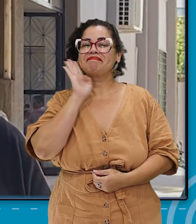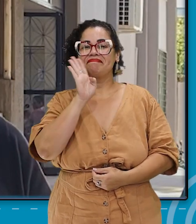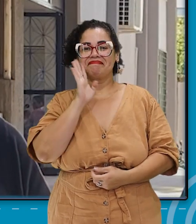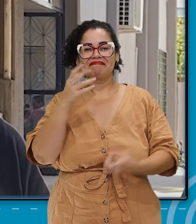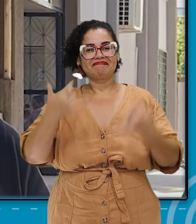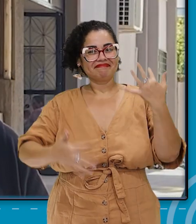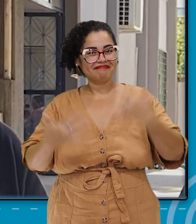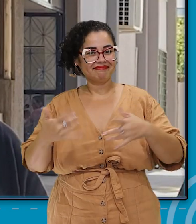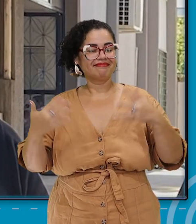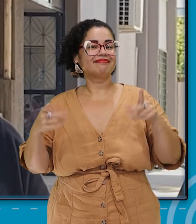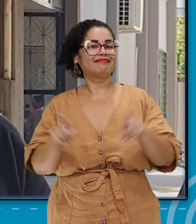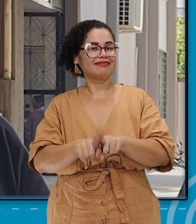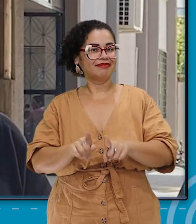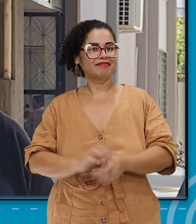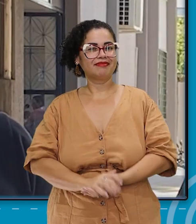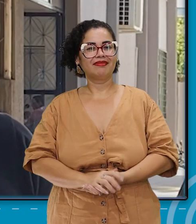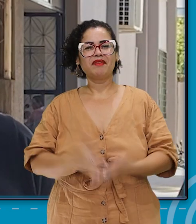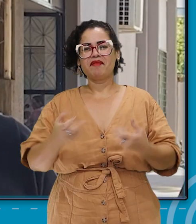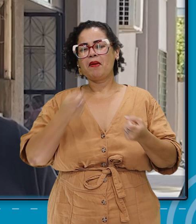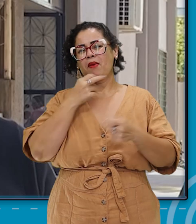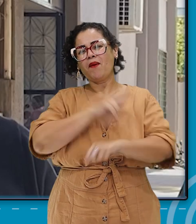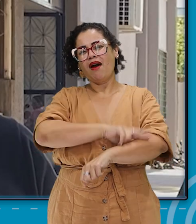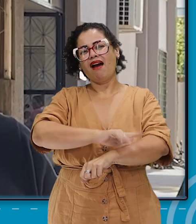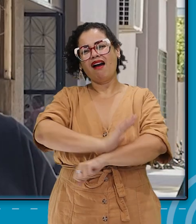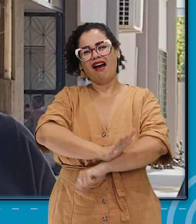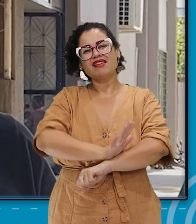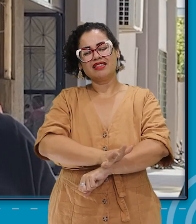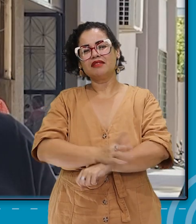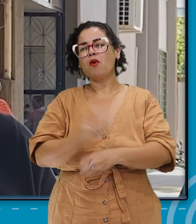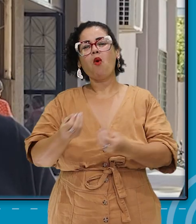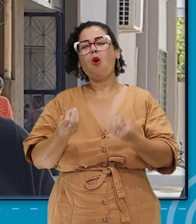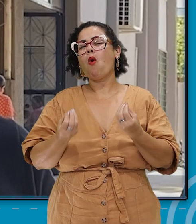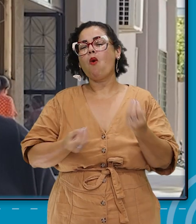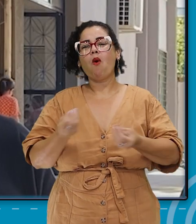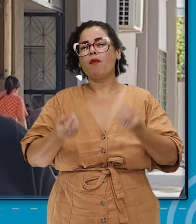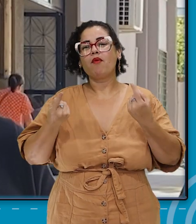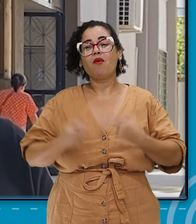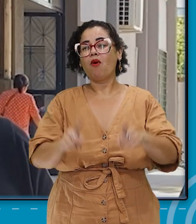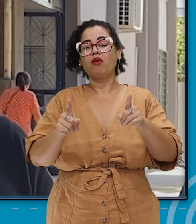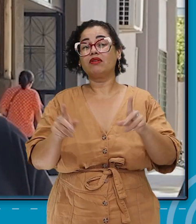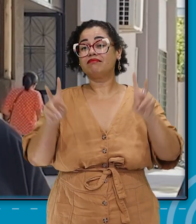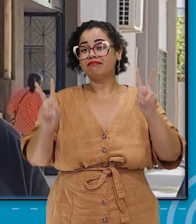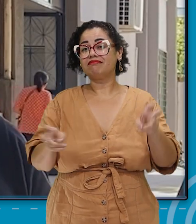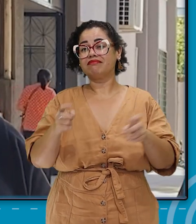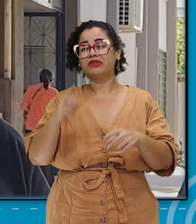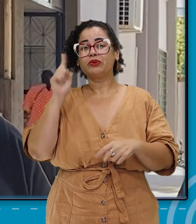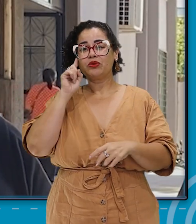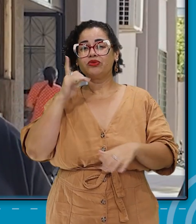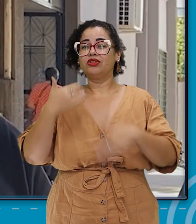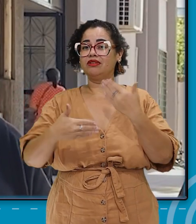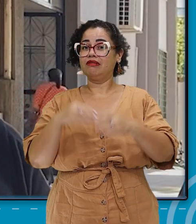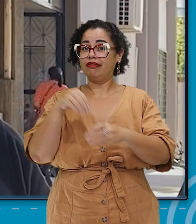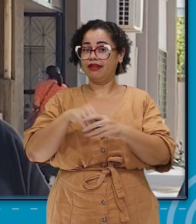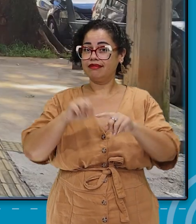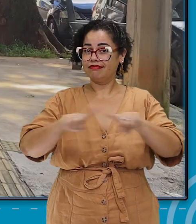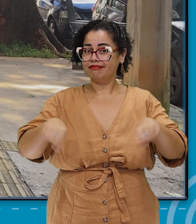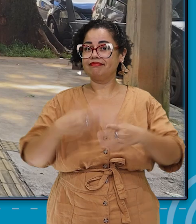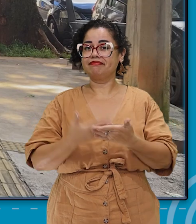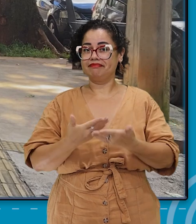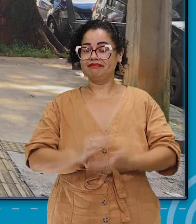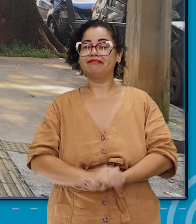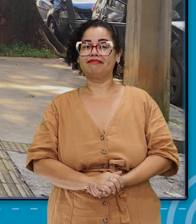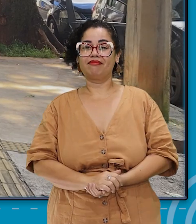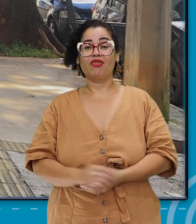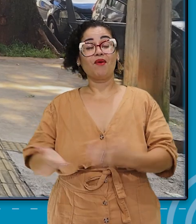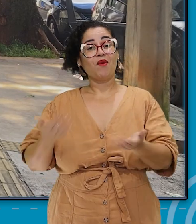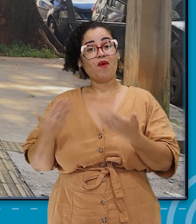bacana para a gente falar também. Vamos falar um pouquinho de racismo e como a gente pode combater essa questão dia após dia na sala de aula? Eu vou